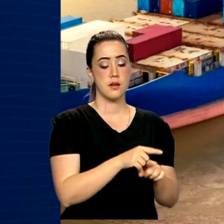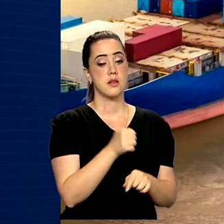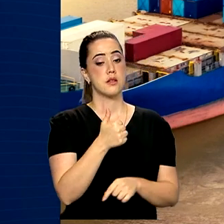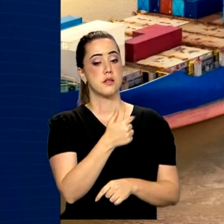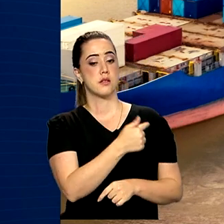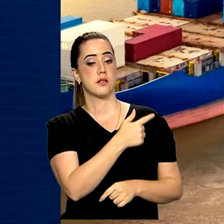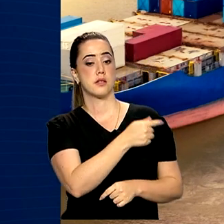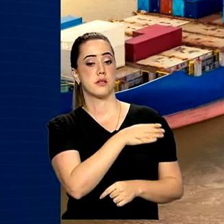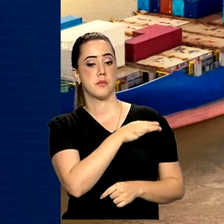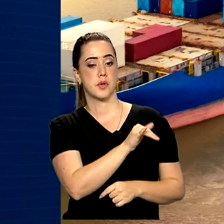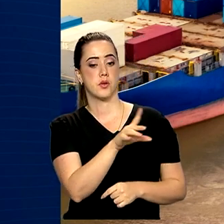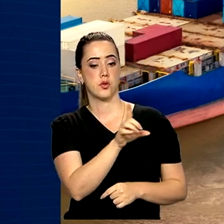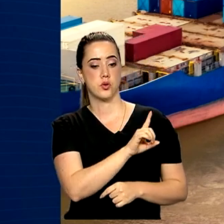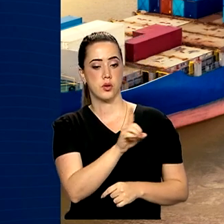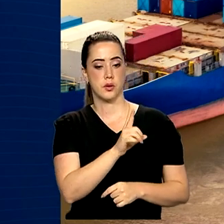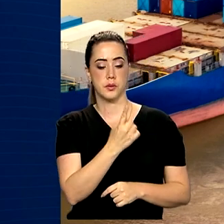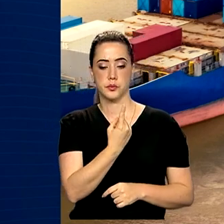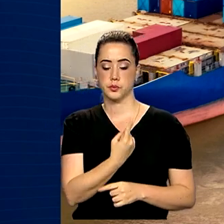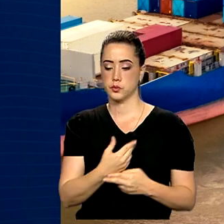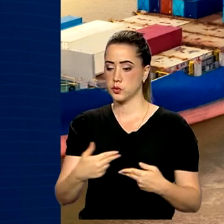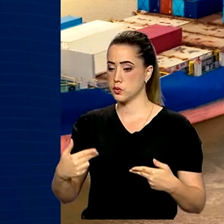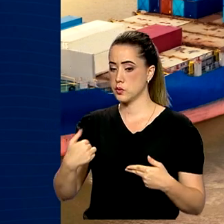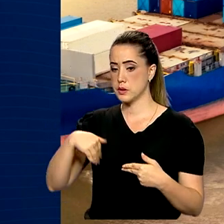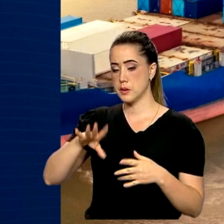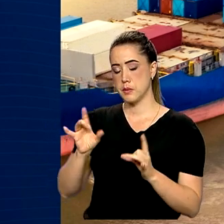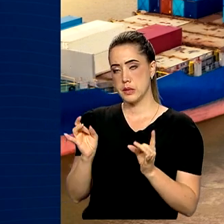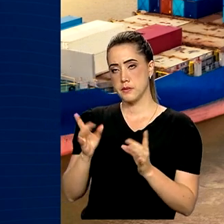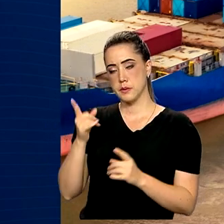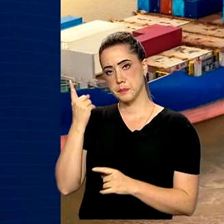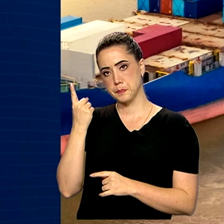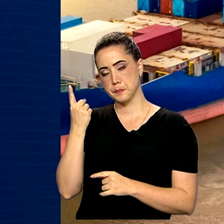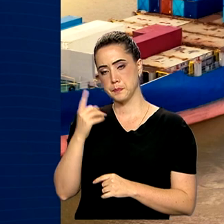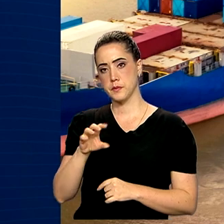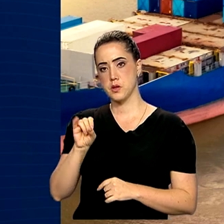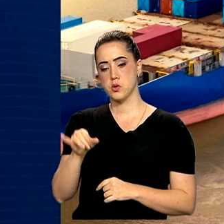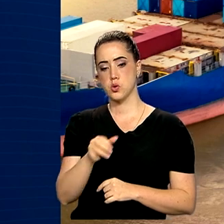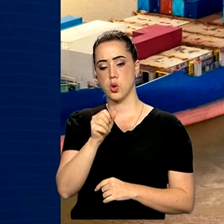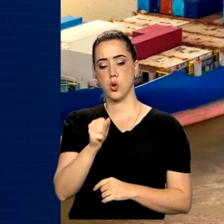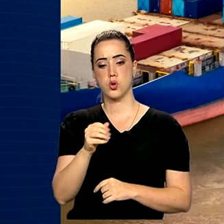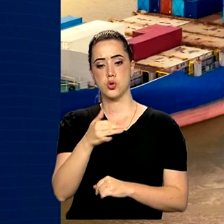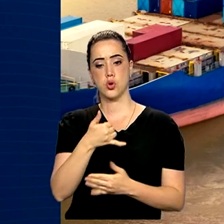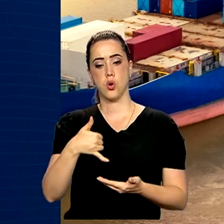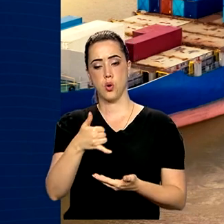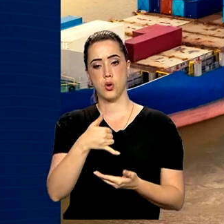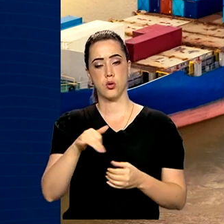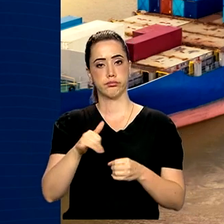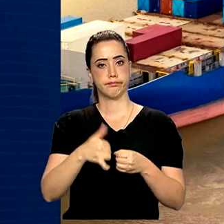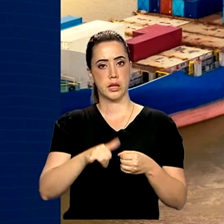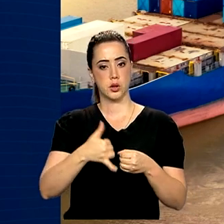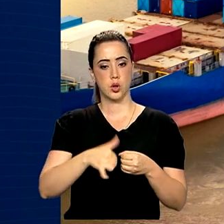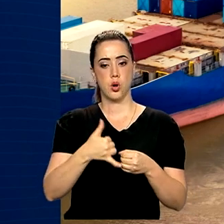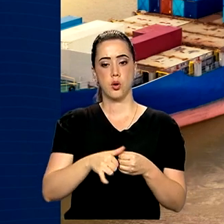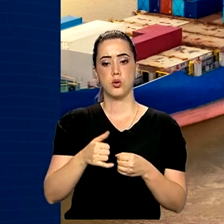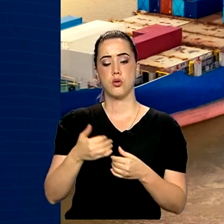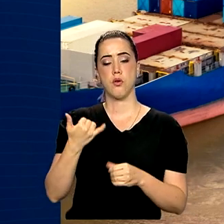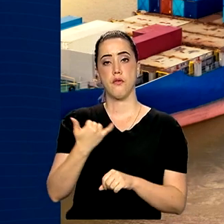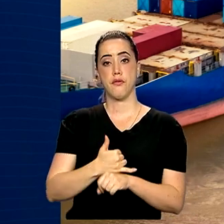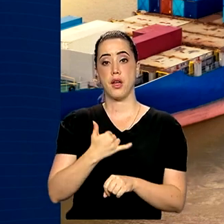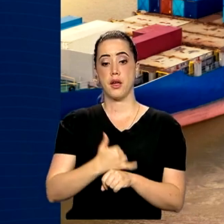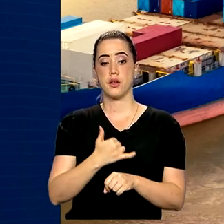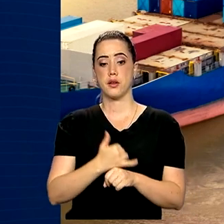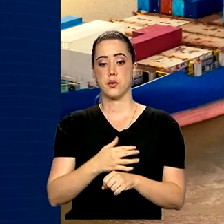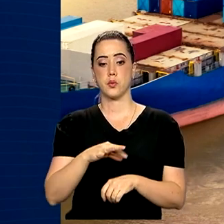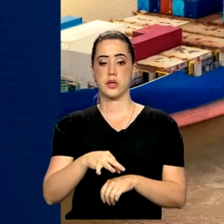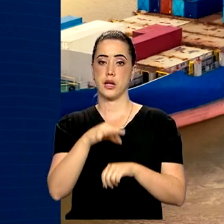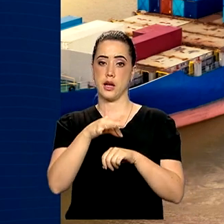de dólares. Os principais produtos que exportamos são soja, óleos brutos de petróleo, minério de ferro e carne